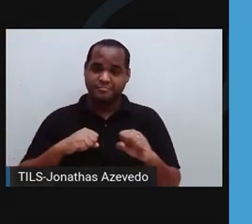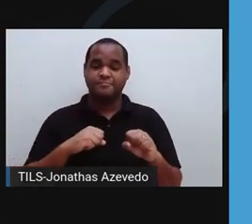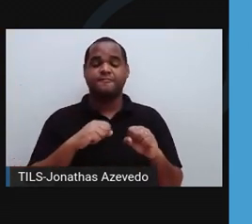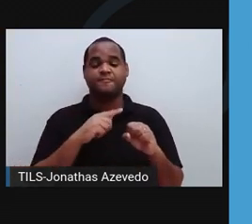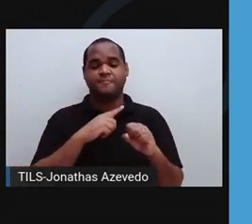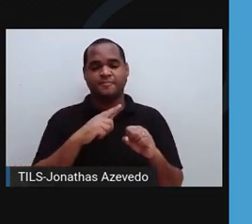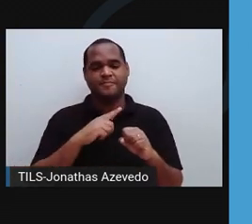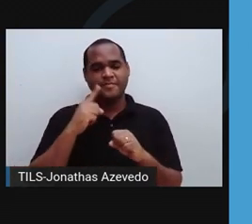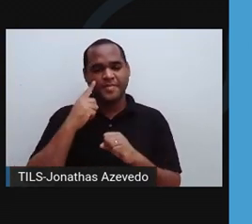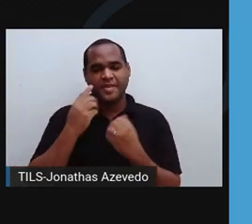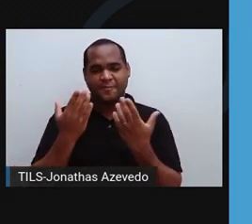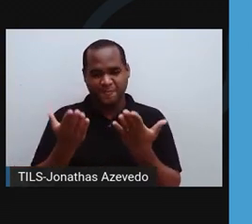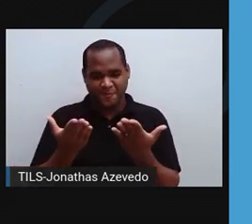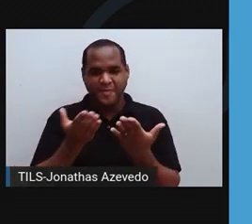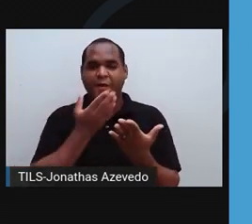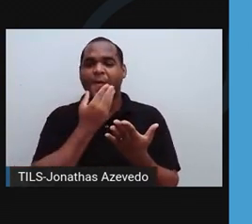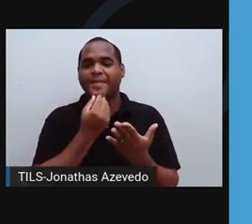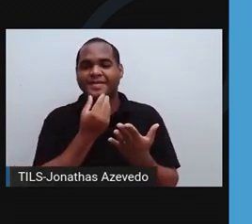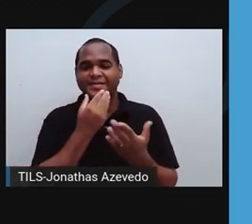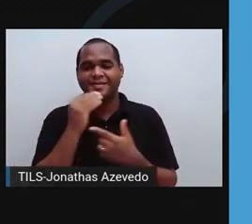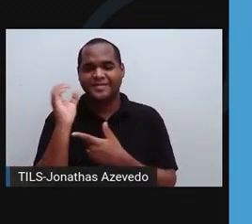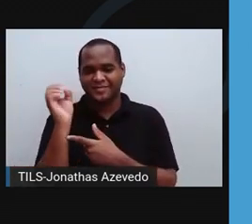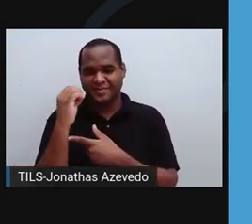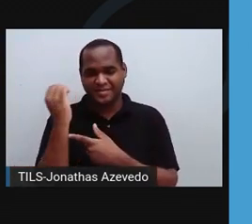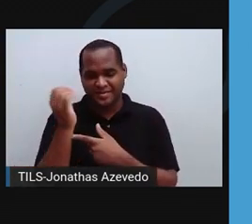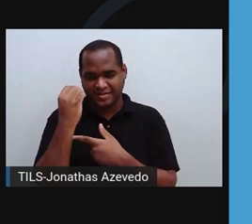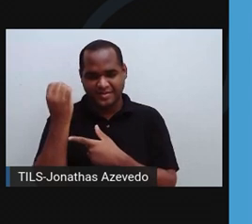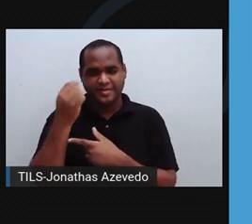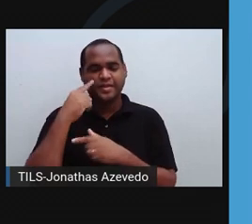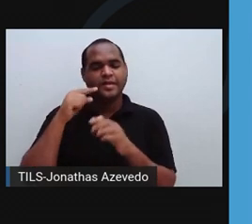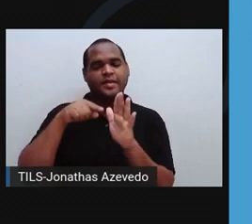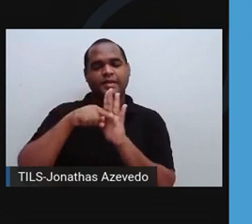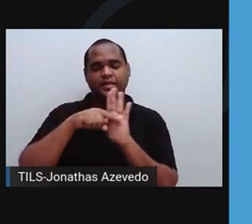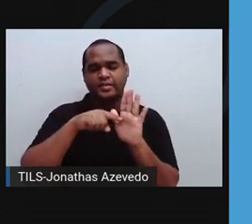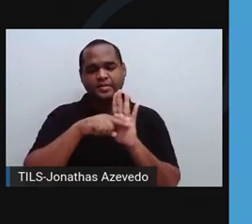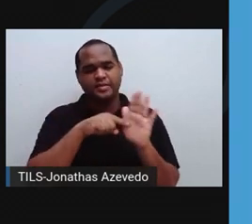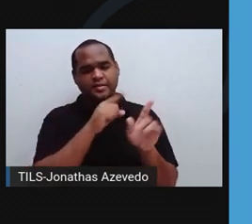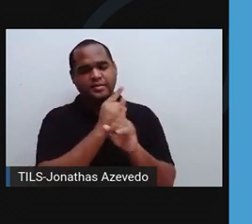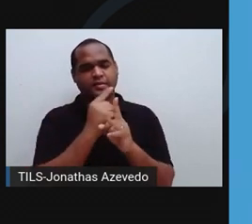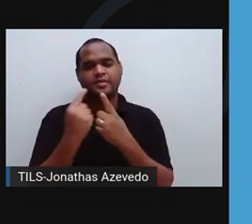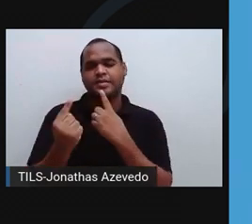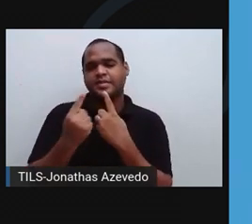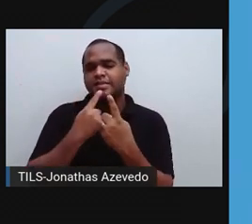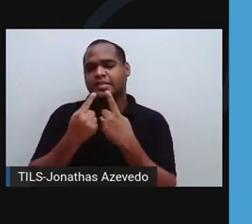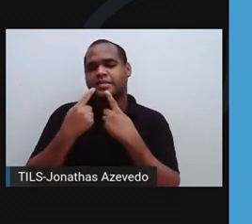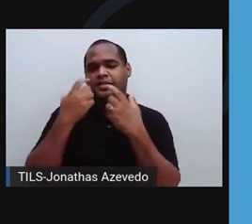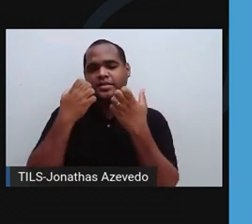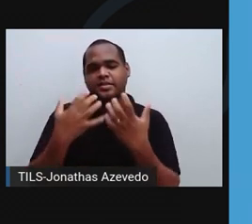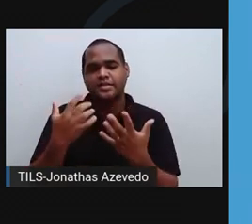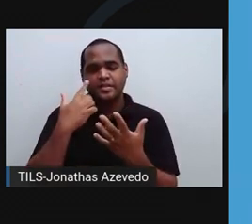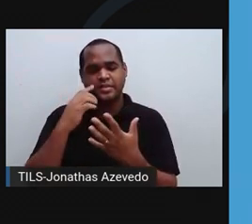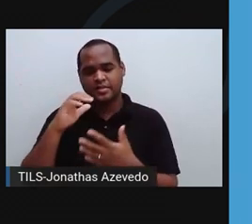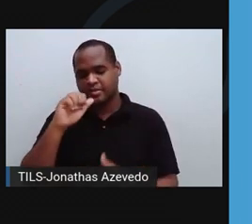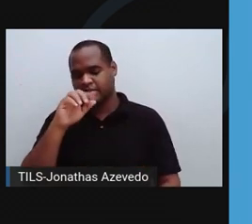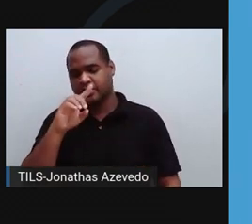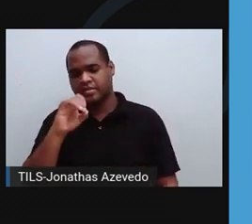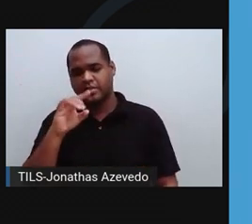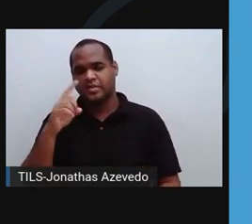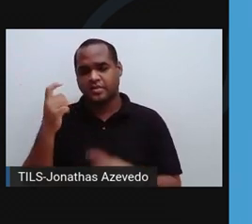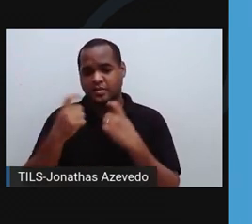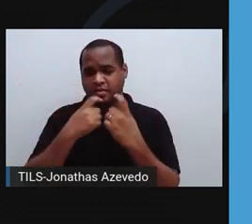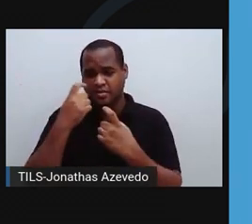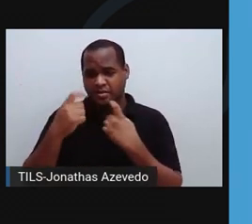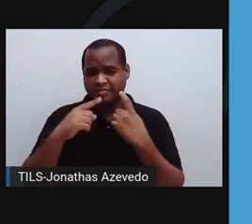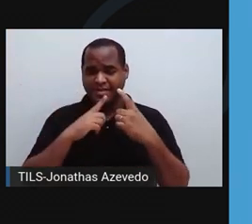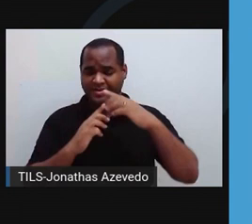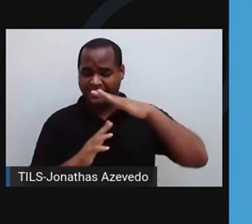pesquisador e médico Alessandro Pascoalotto disse em entrevista à minha colega da BBC News Brasil, Mariana Alvim, que a Candida Aureis é preocupante, mas ela não deve chegar